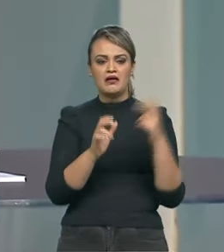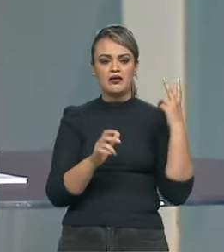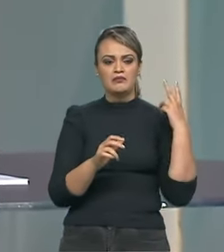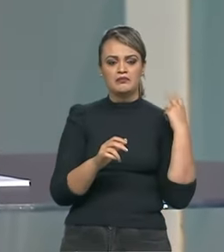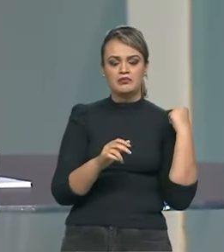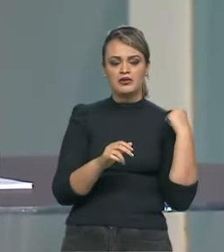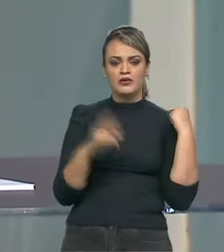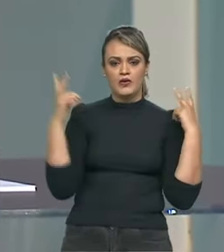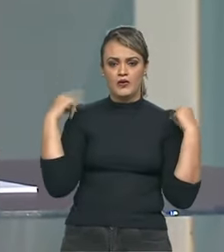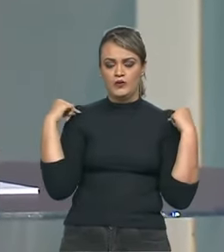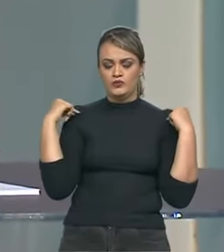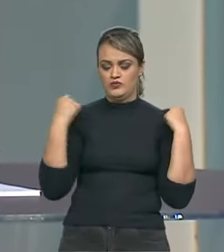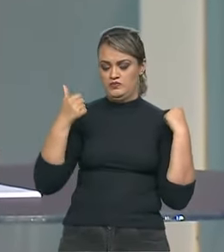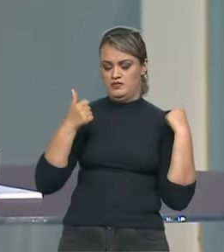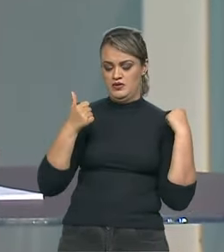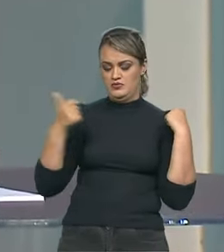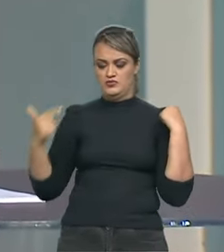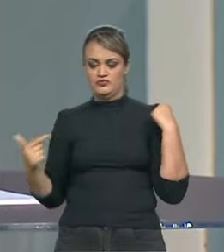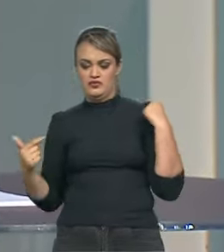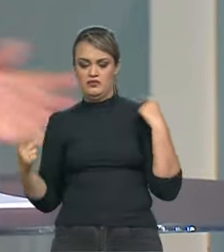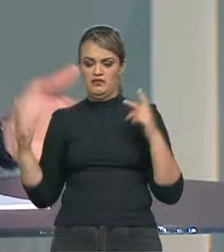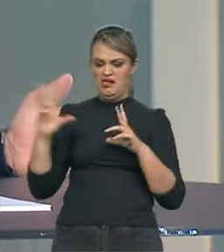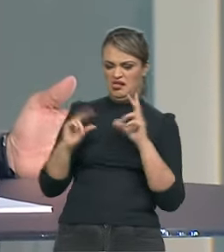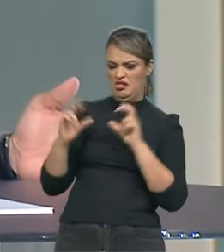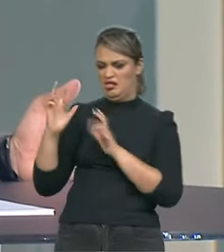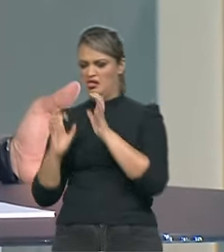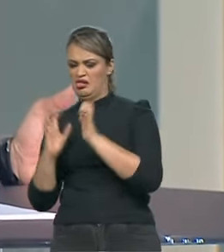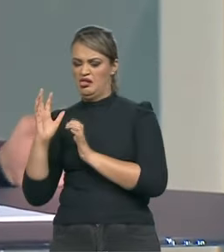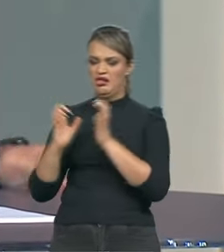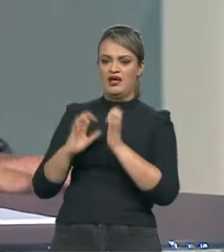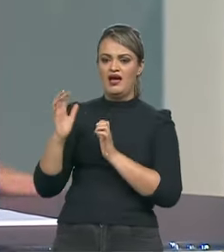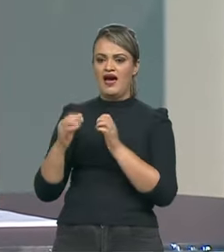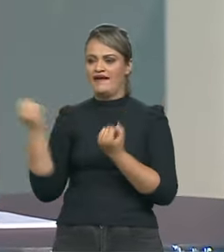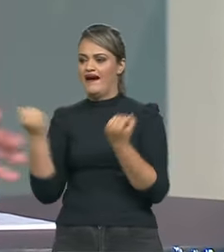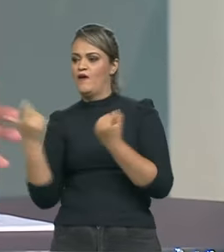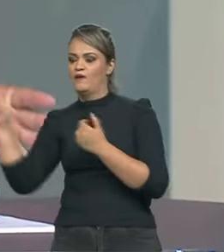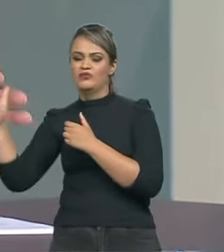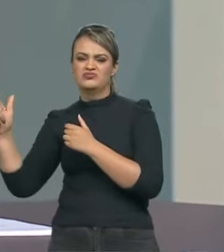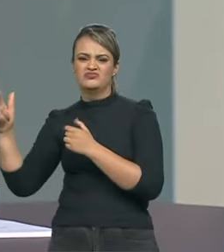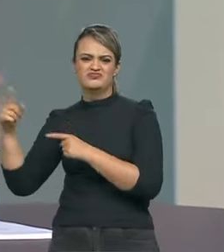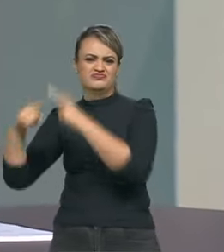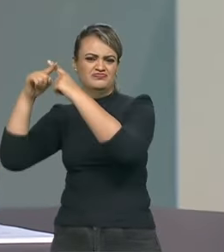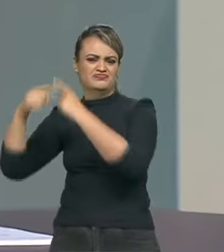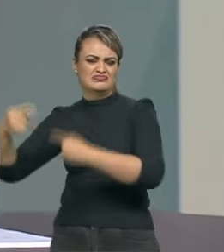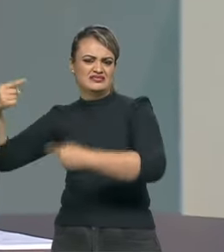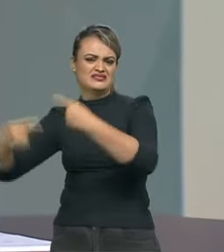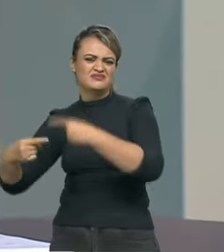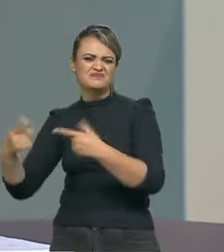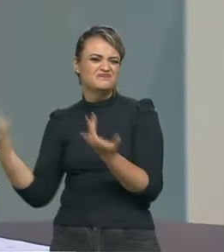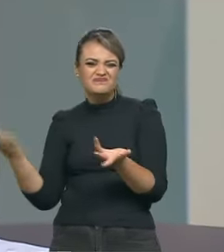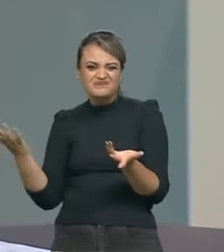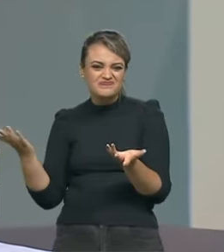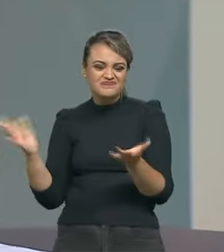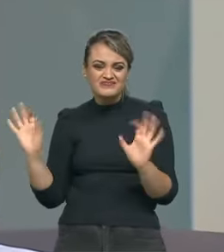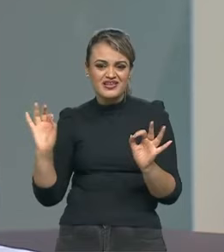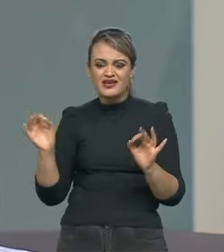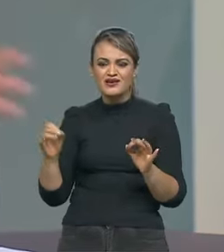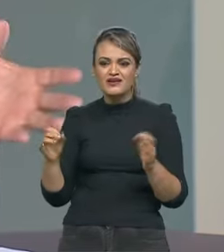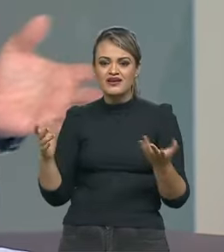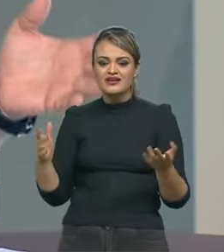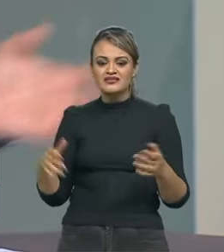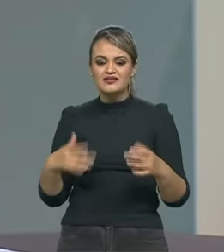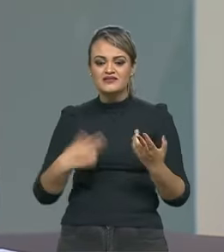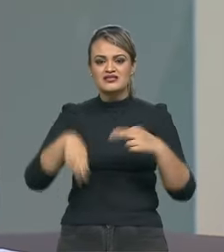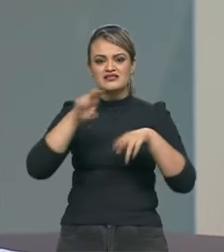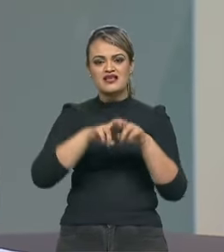copiloto, o primeiro e o segundo piloto, do que o outro carro. Isso tira um pouco da motivação de você